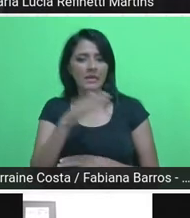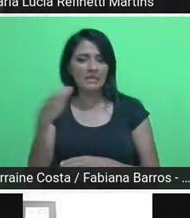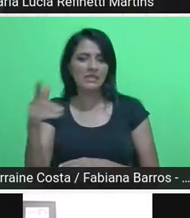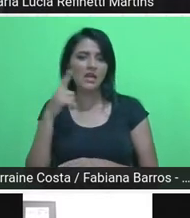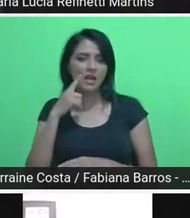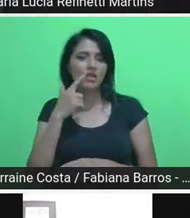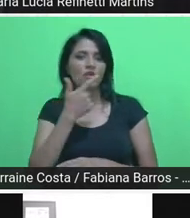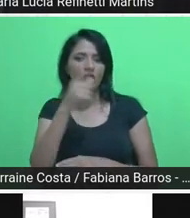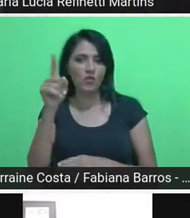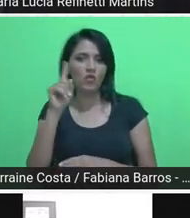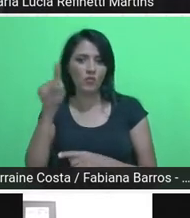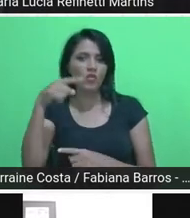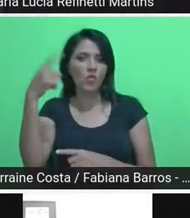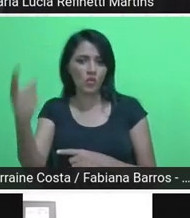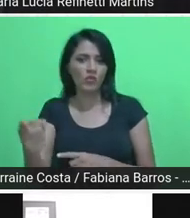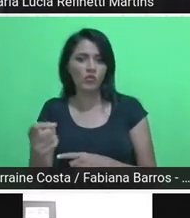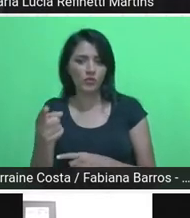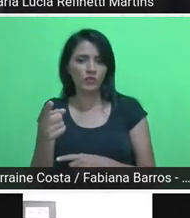Tá, Jói.